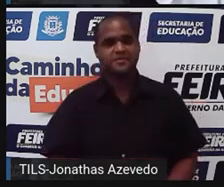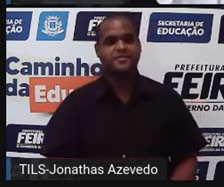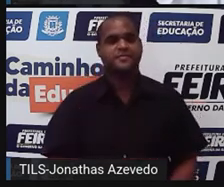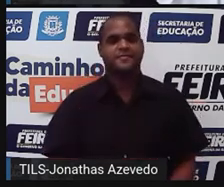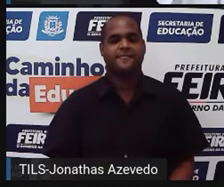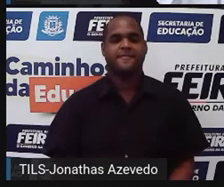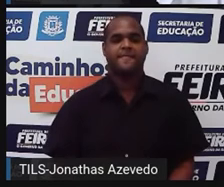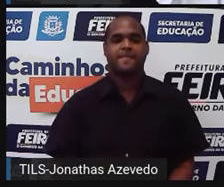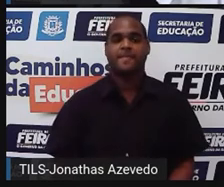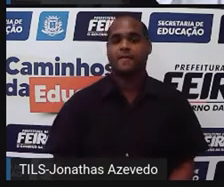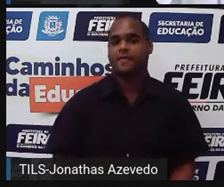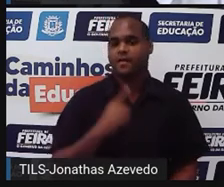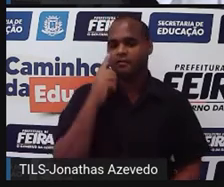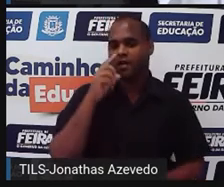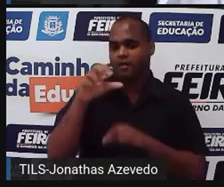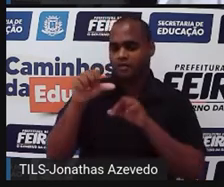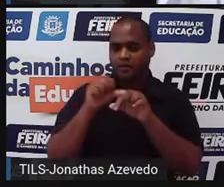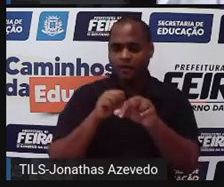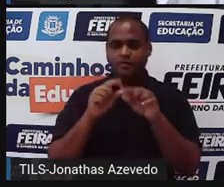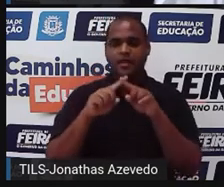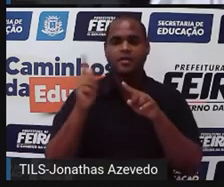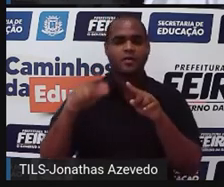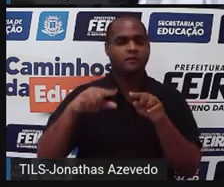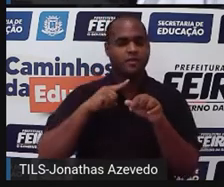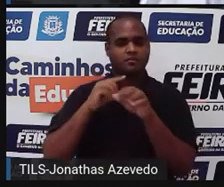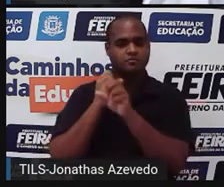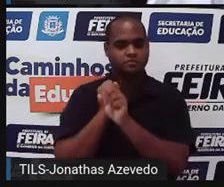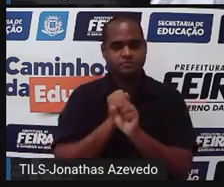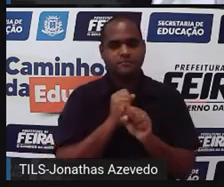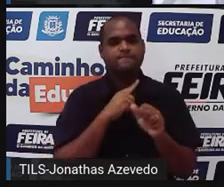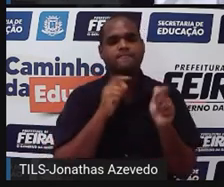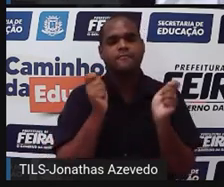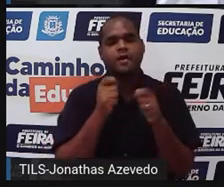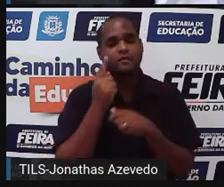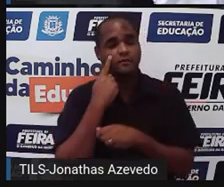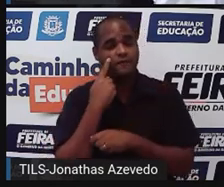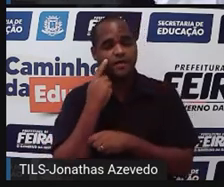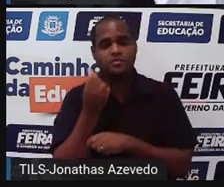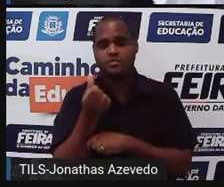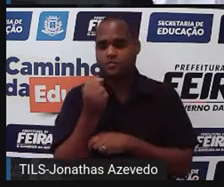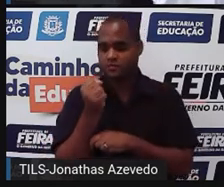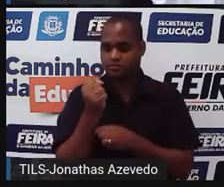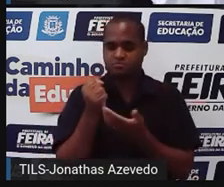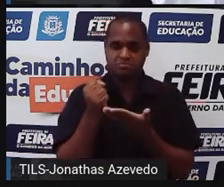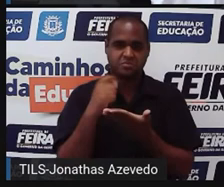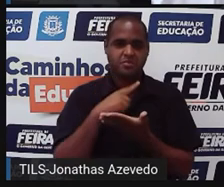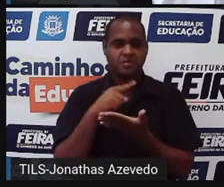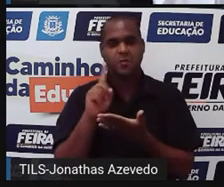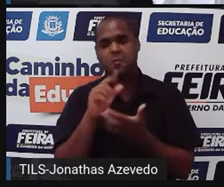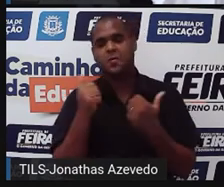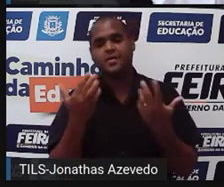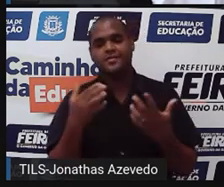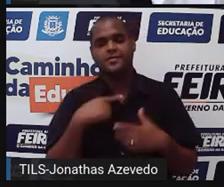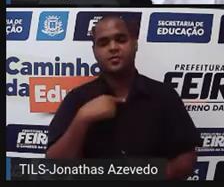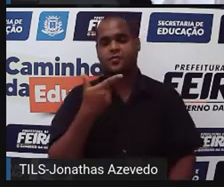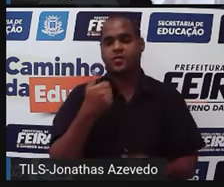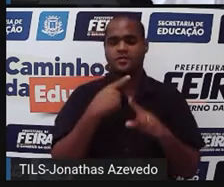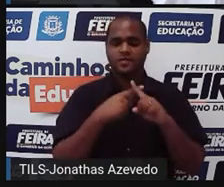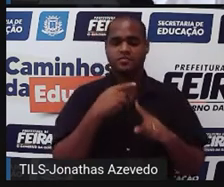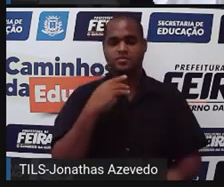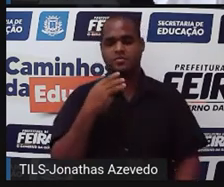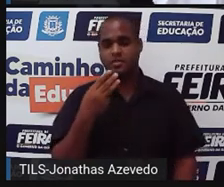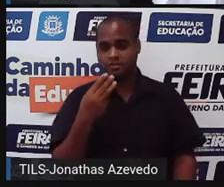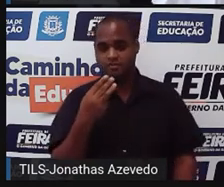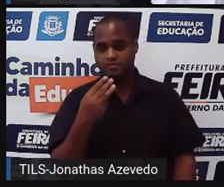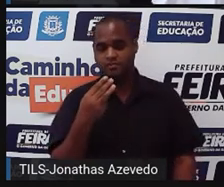e aí eu vou trocar ali e fazer de novo as contas para ver se vai dar 68. Tá bom? Então, 12 vezes x